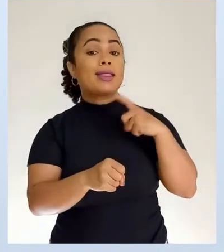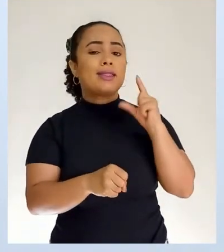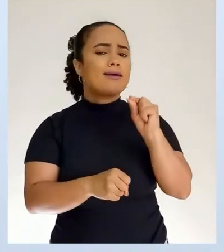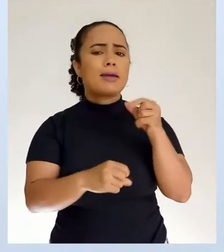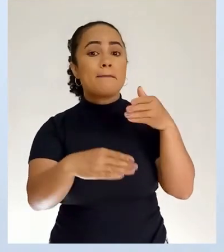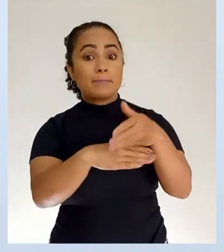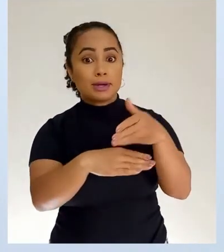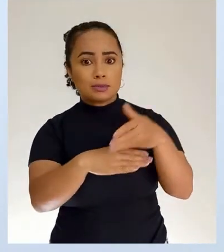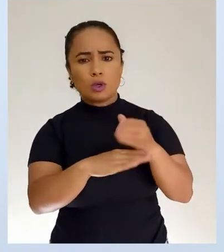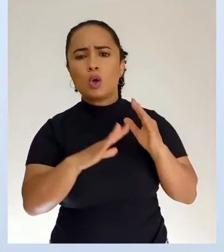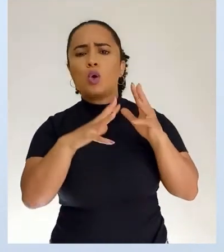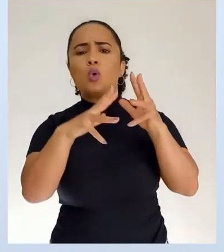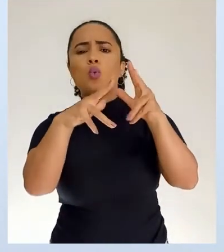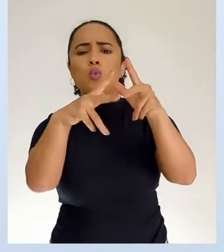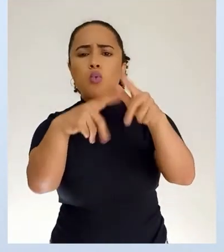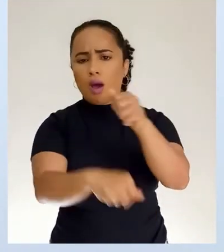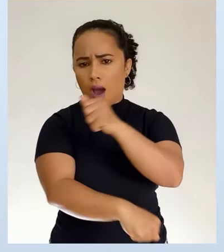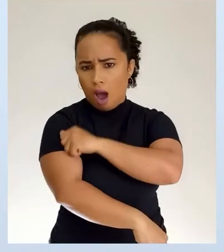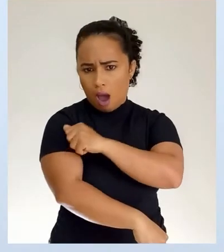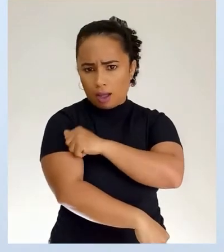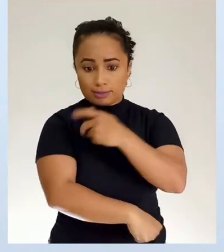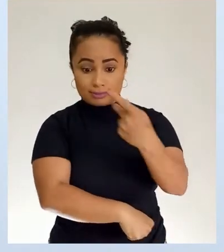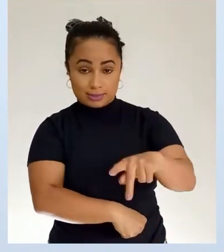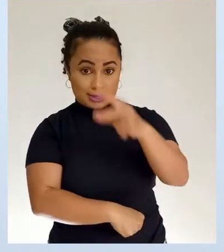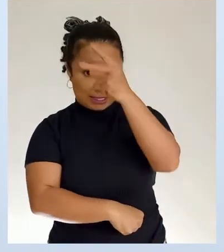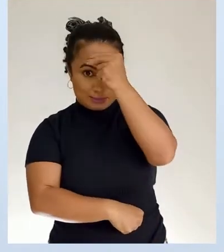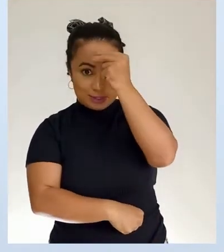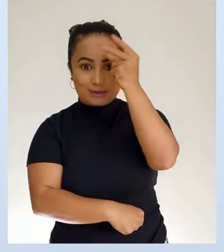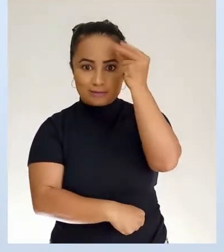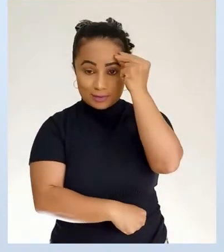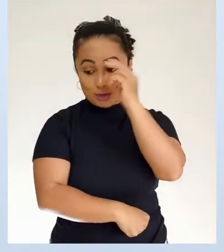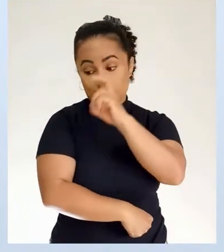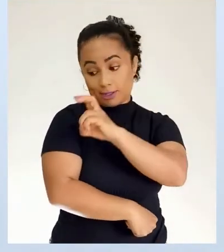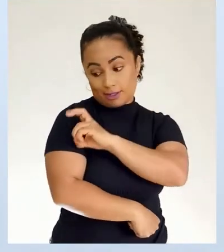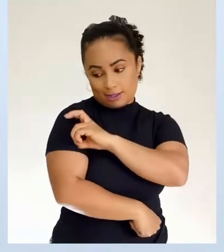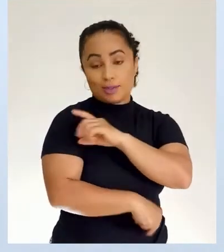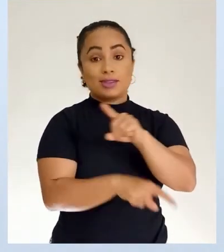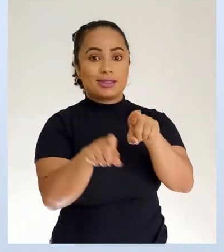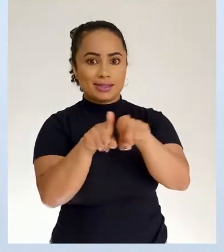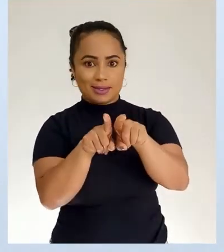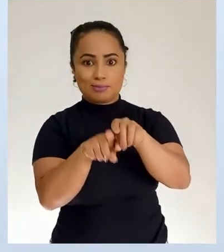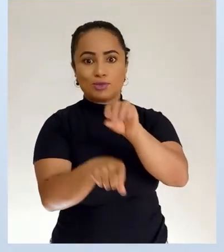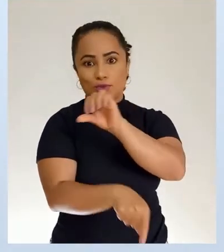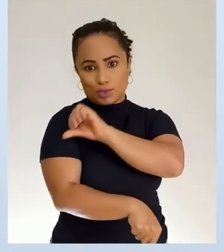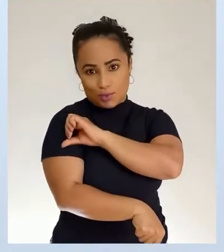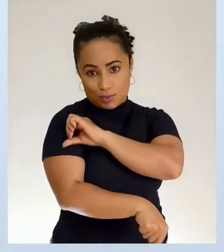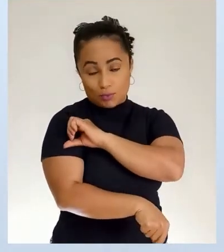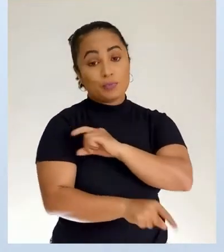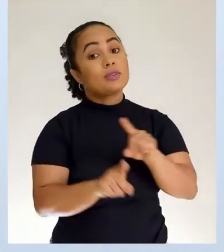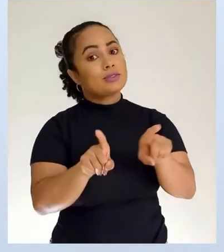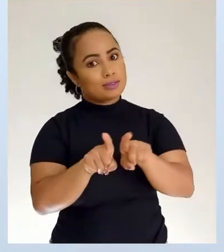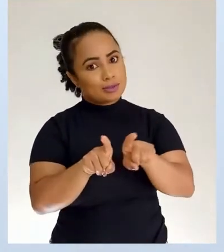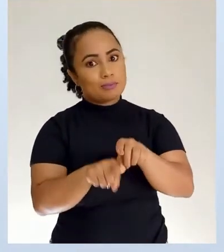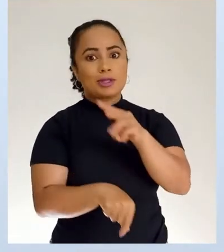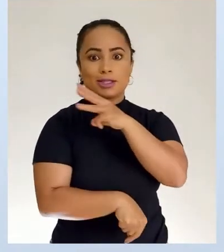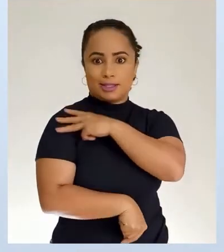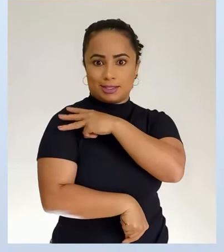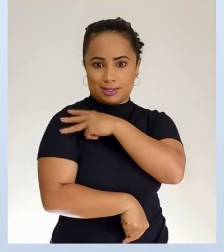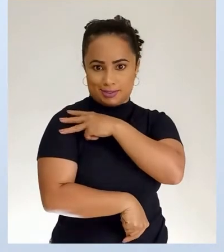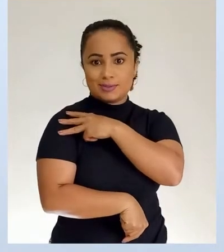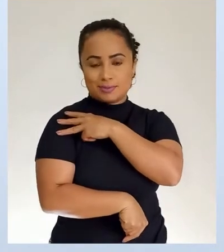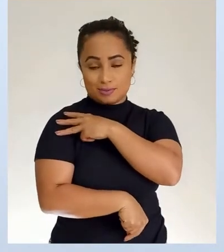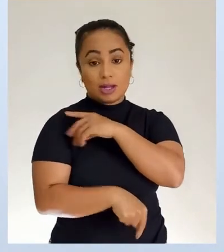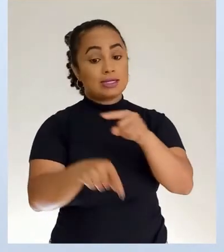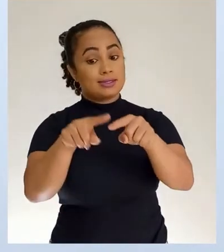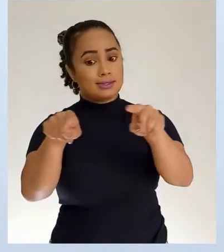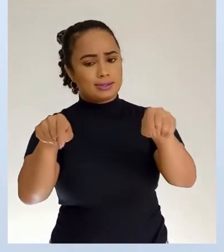os estudantes de escolas públicas urbanas do quinto e do nono ano do ensino fundamental e do terceiro ano do ensino médio de turmas com